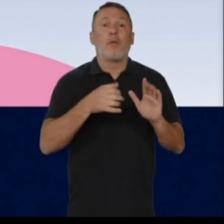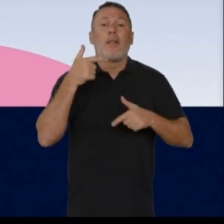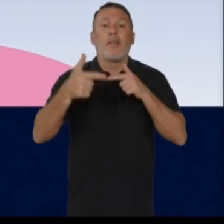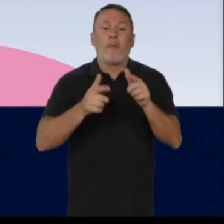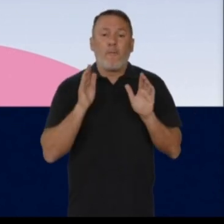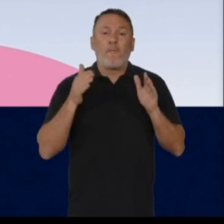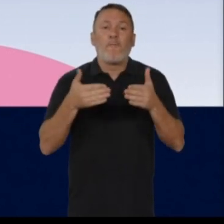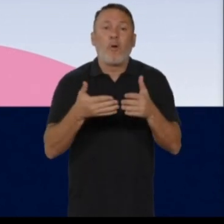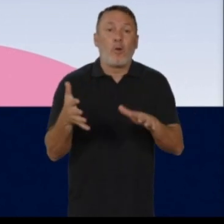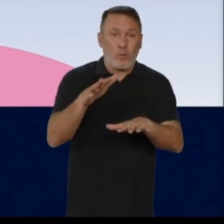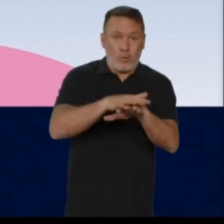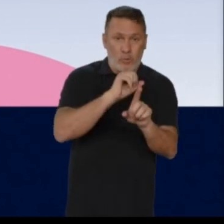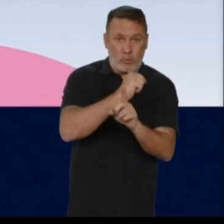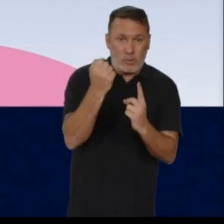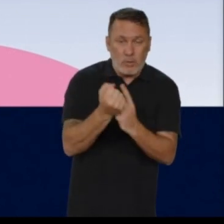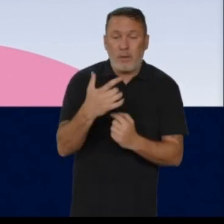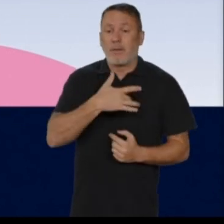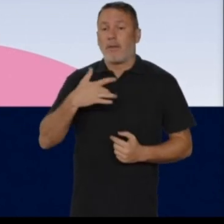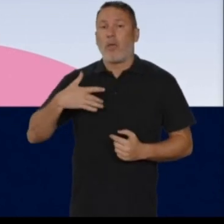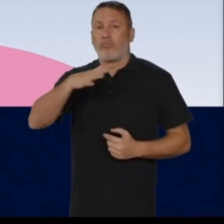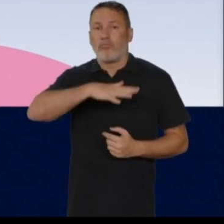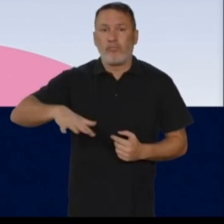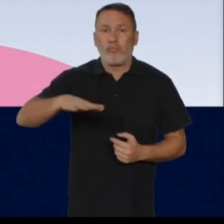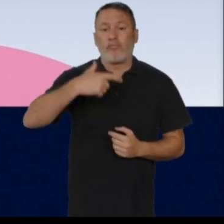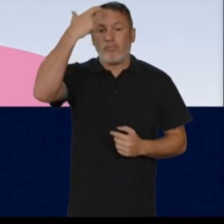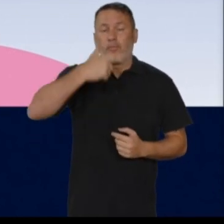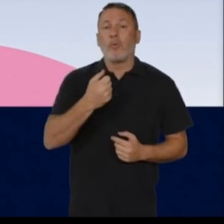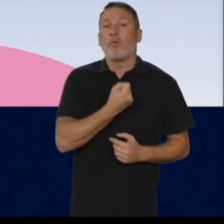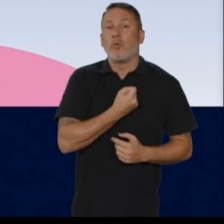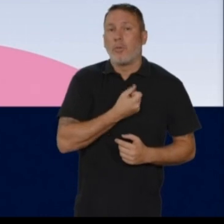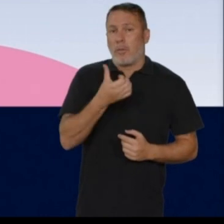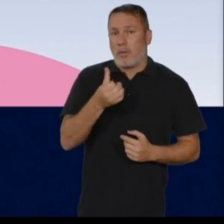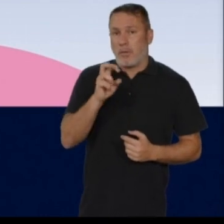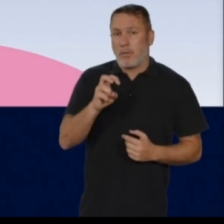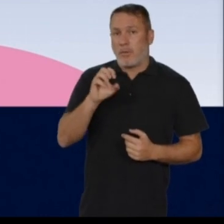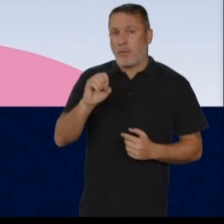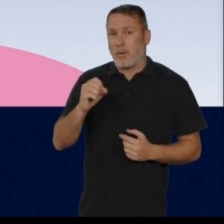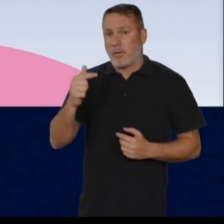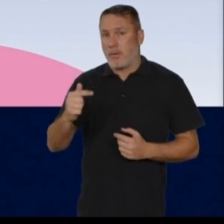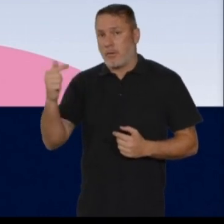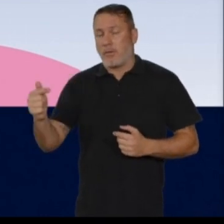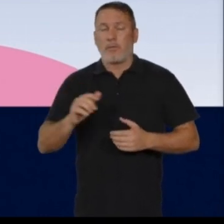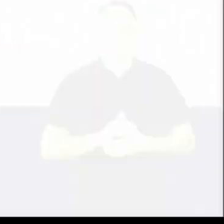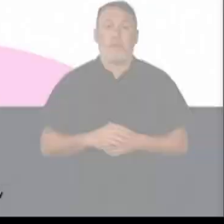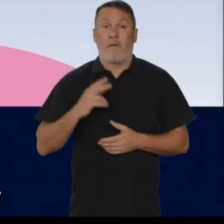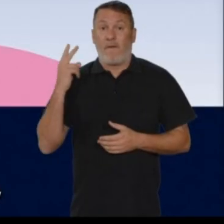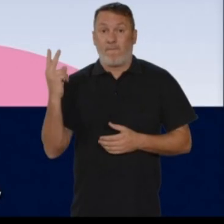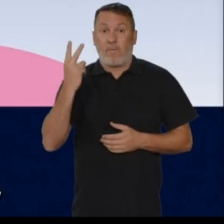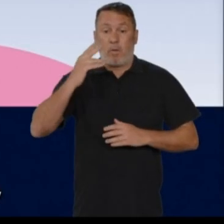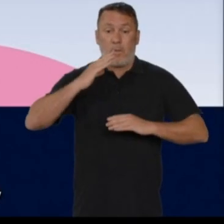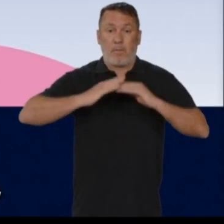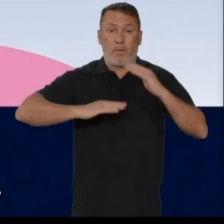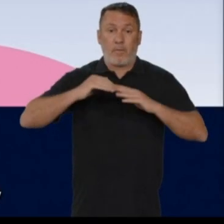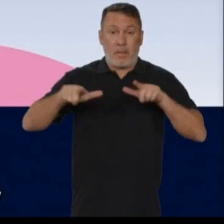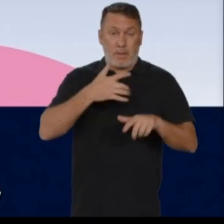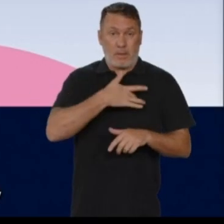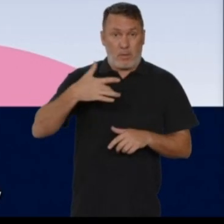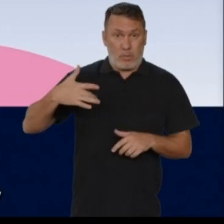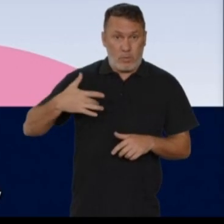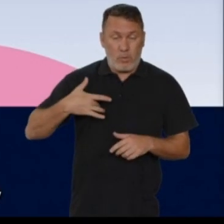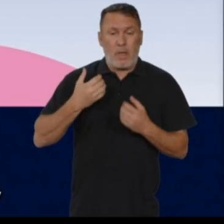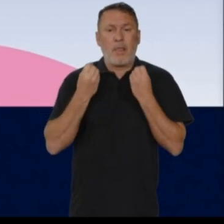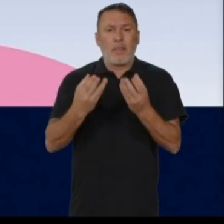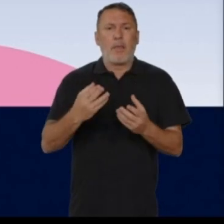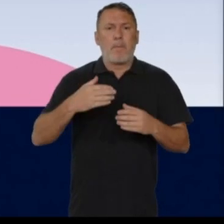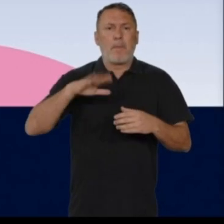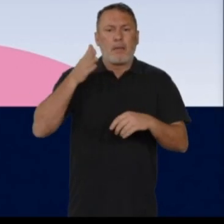trabalho voltado para a inclusão social e pela saúde pública. Carme Lúcia, 65077. Pela valorização dos servidores da